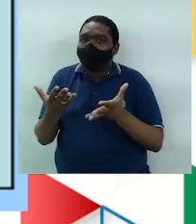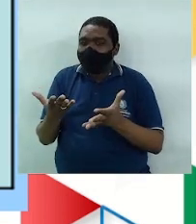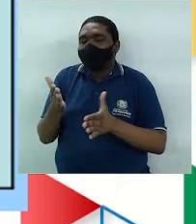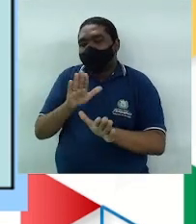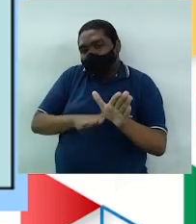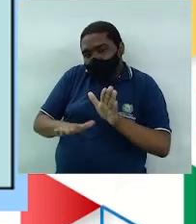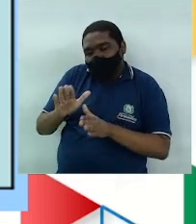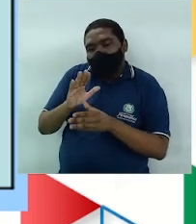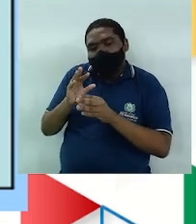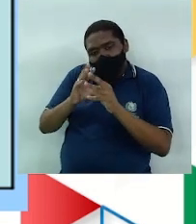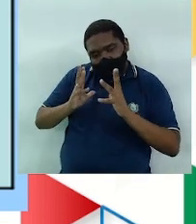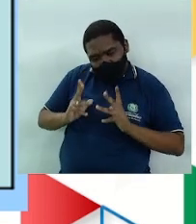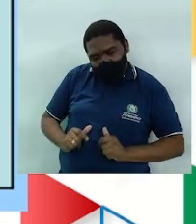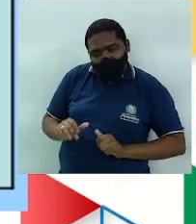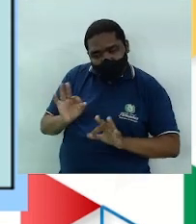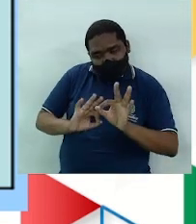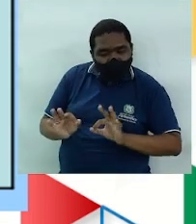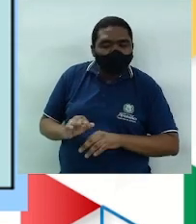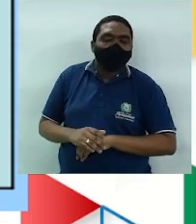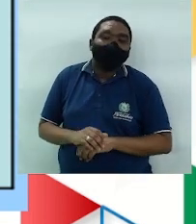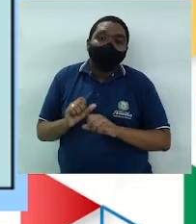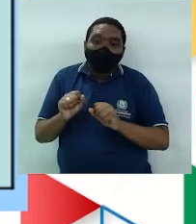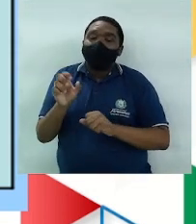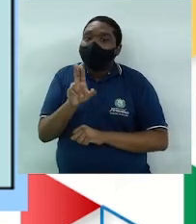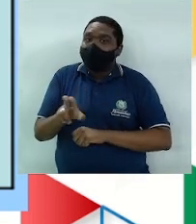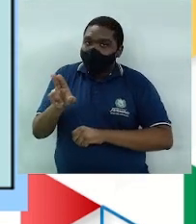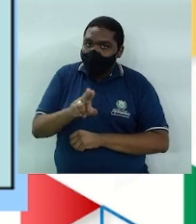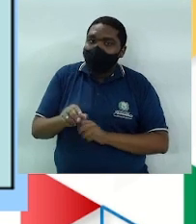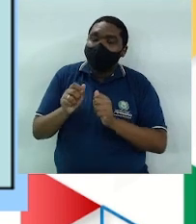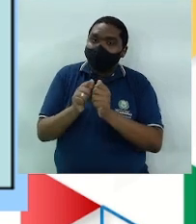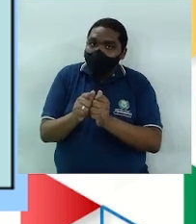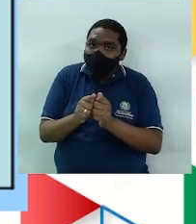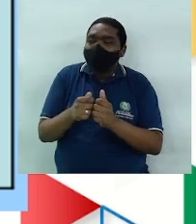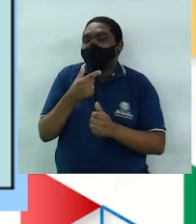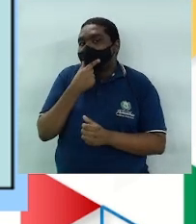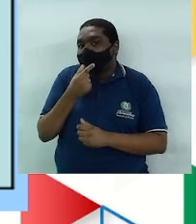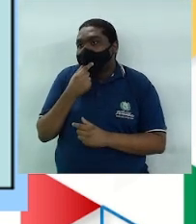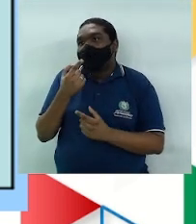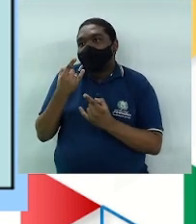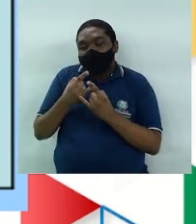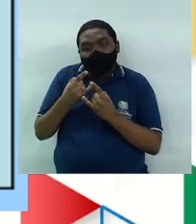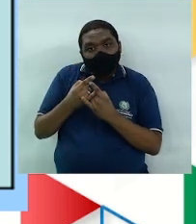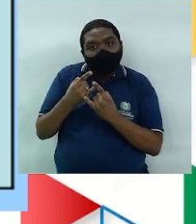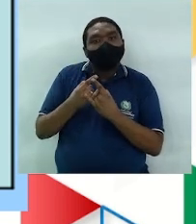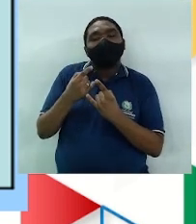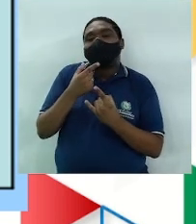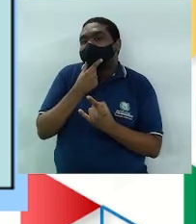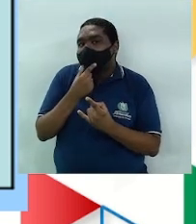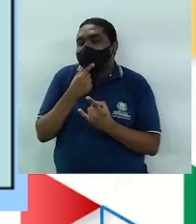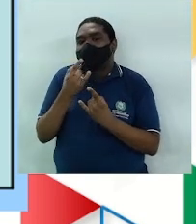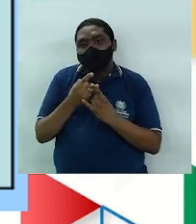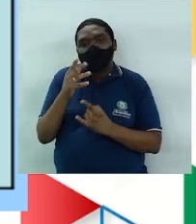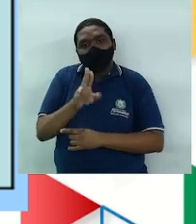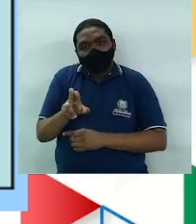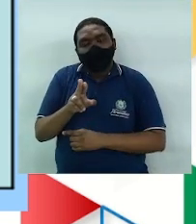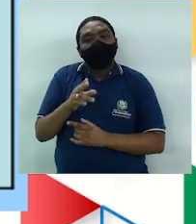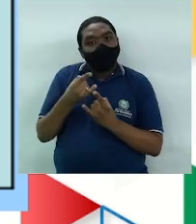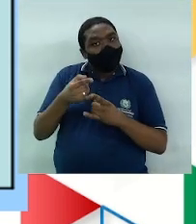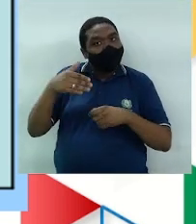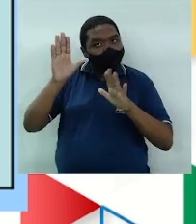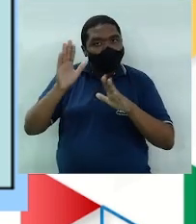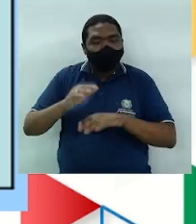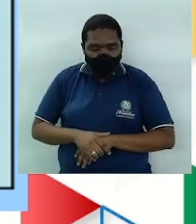que o cuidado seja adequado. Pode ser usado junto com o preservativo masculino, aumentando assim a proteção.